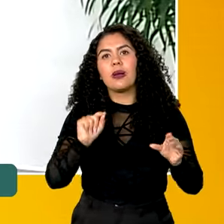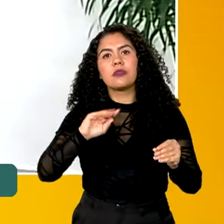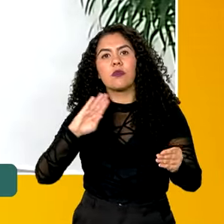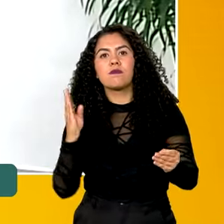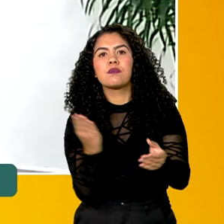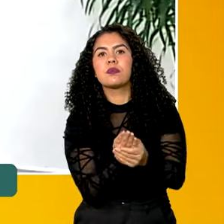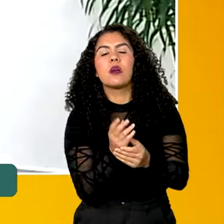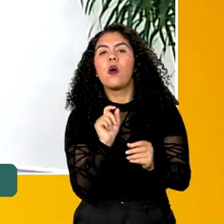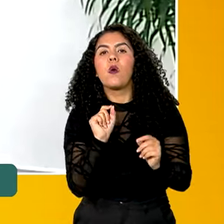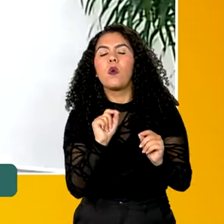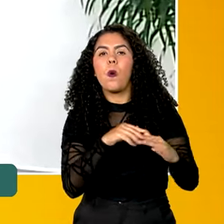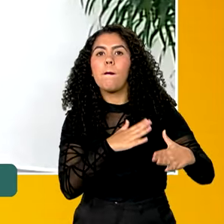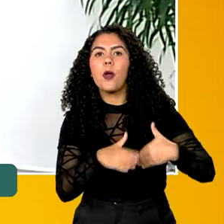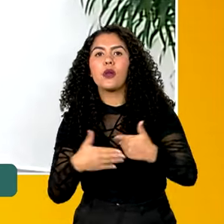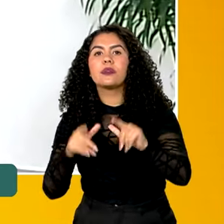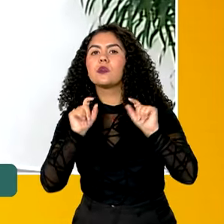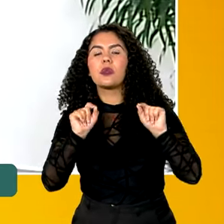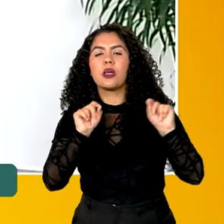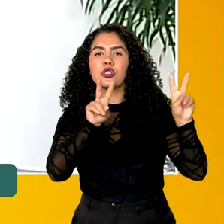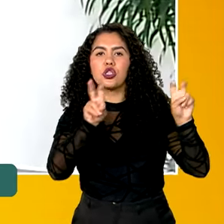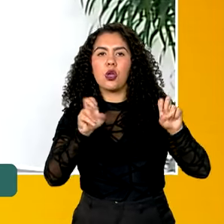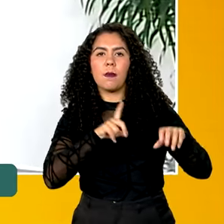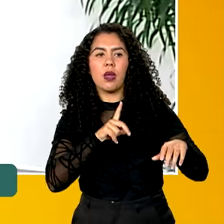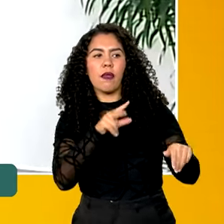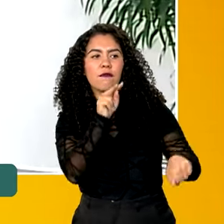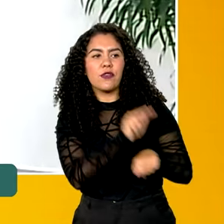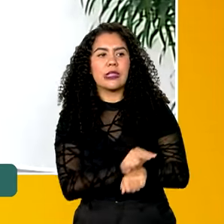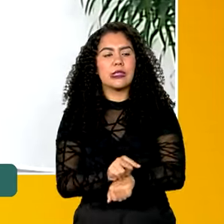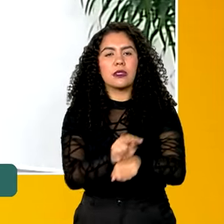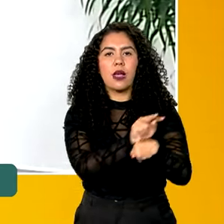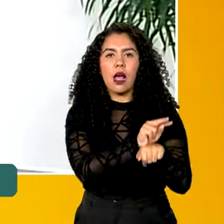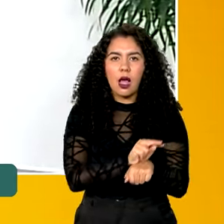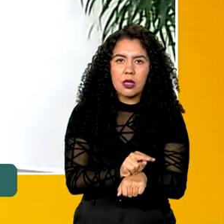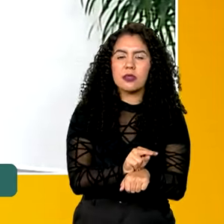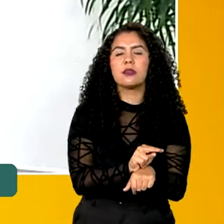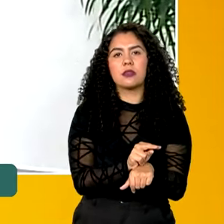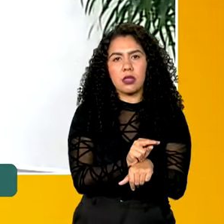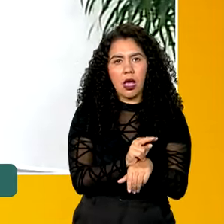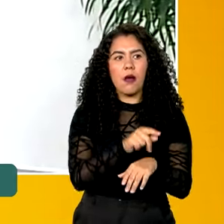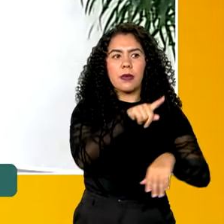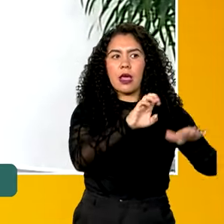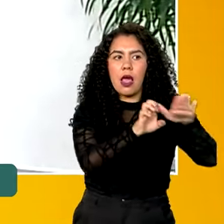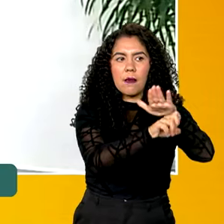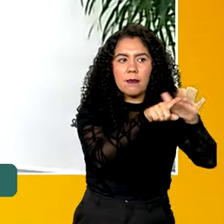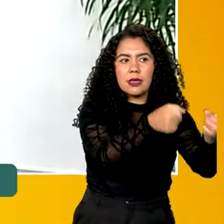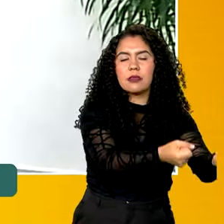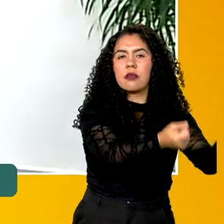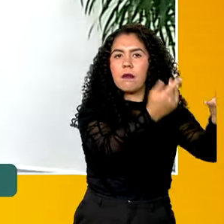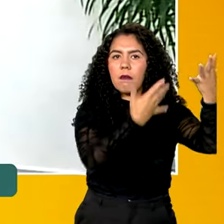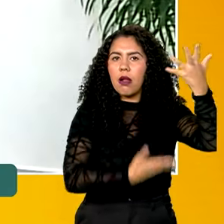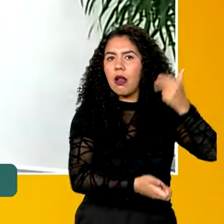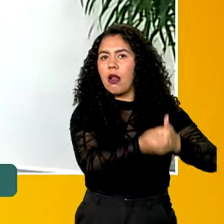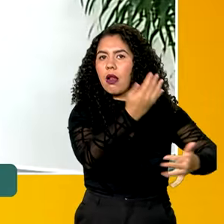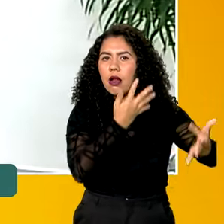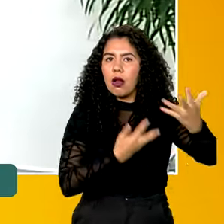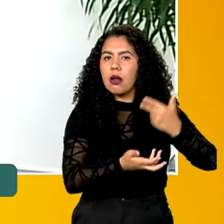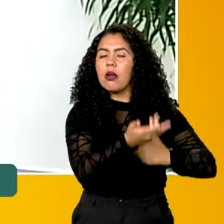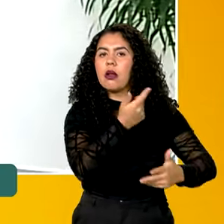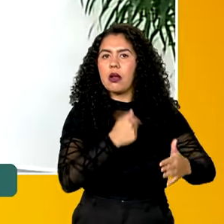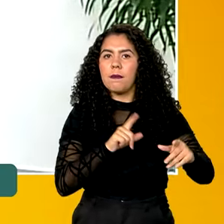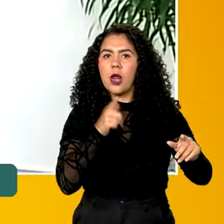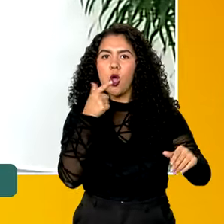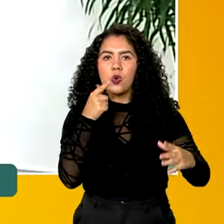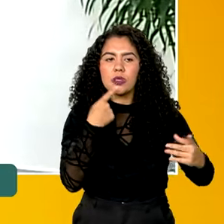fiscalização, que é um processo no qual a empresa terá amplas oportunidades para trazer esclarecimentos, para iniciar um diálogo com a autoridade